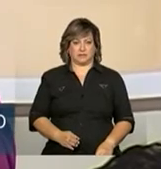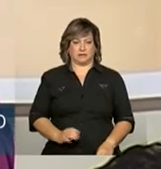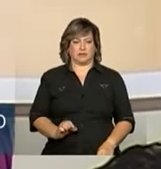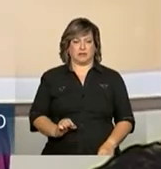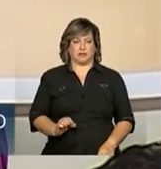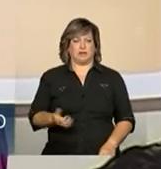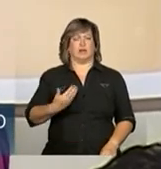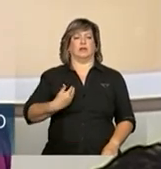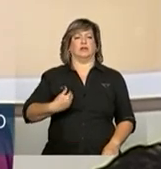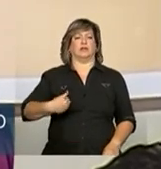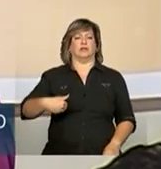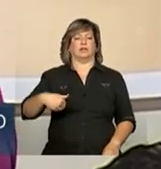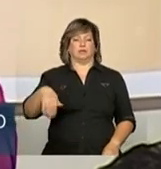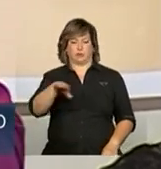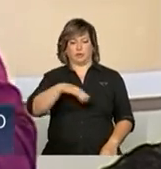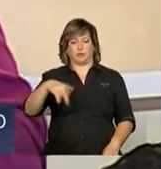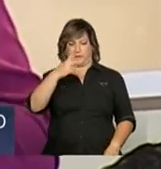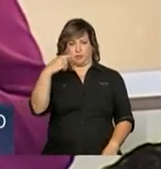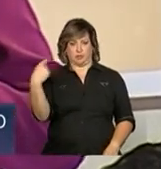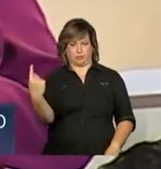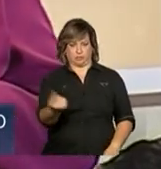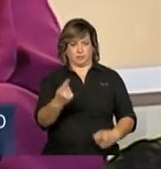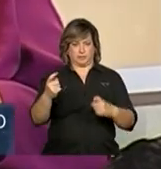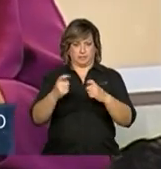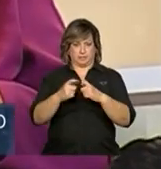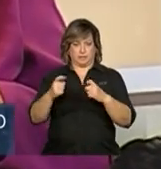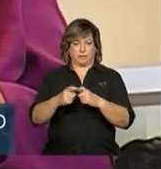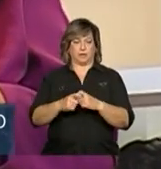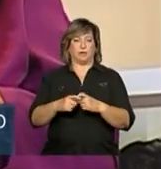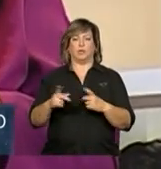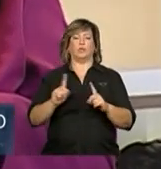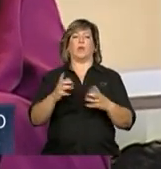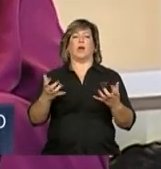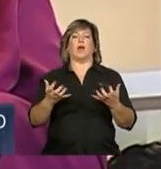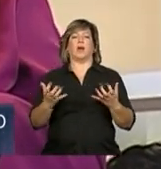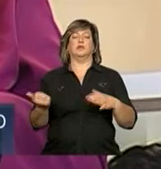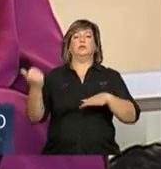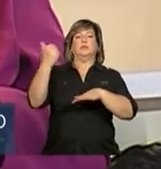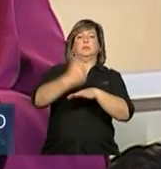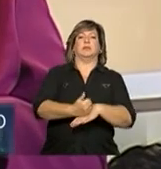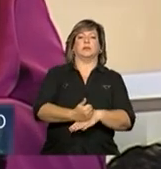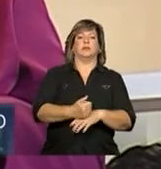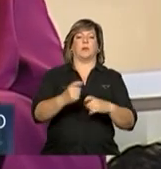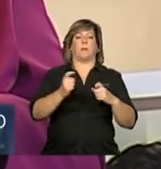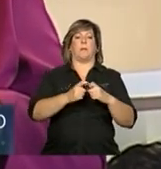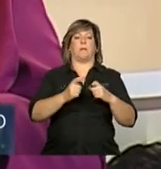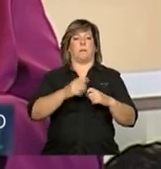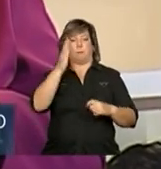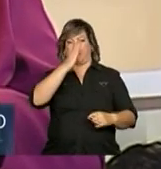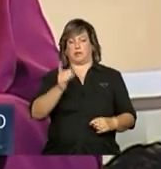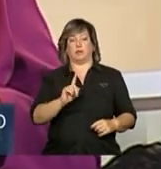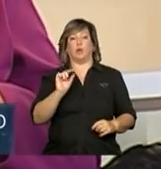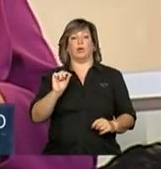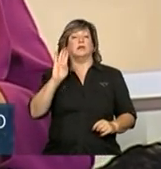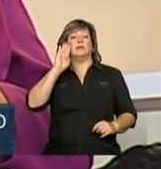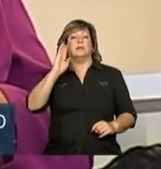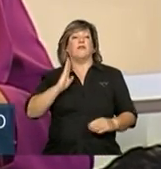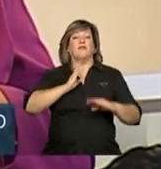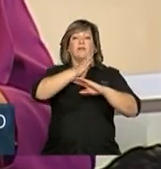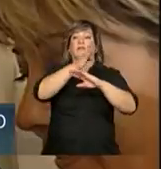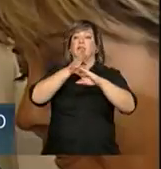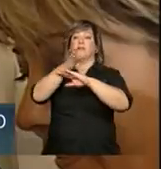médicos brasileiros. Nós queremos ir aos lugares onde mais o necessite o povo